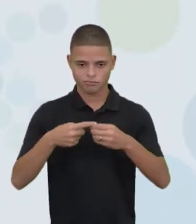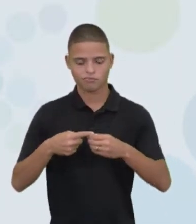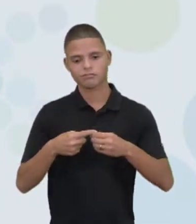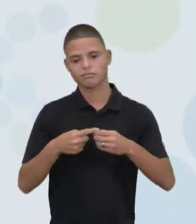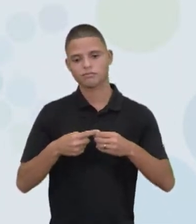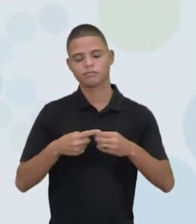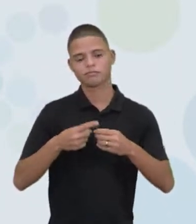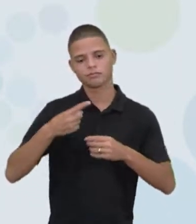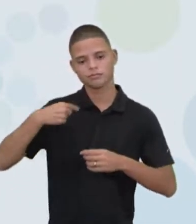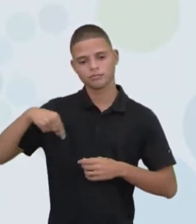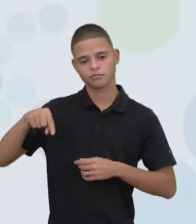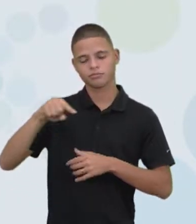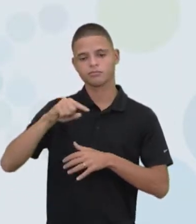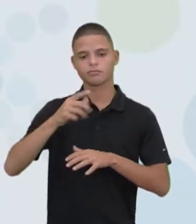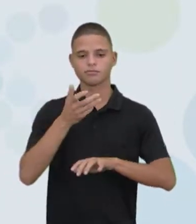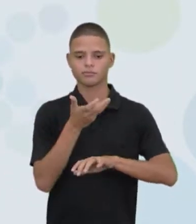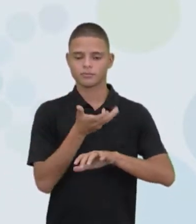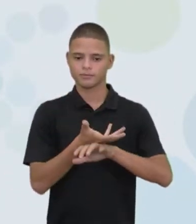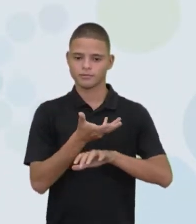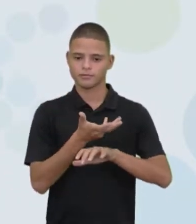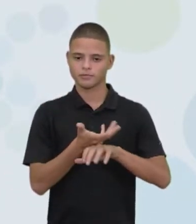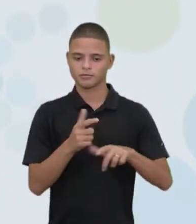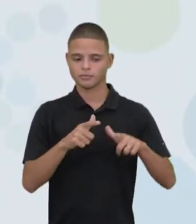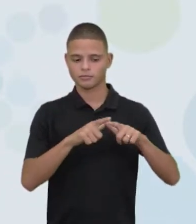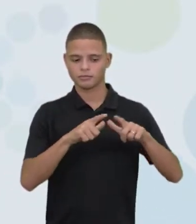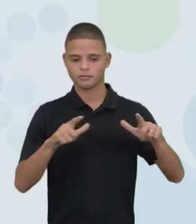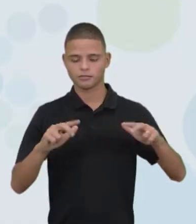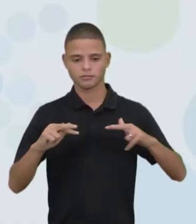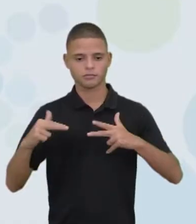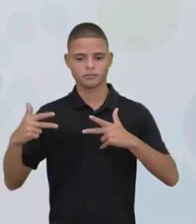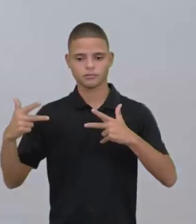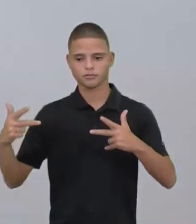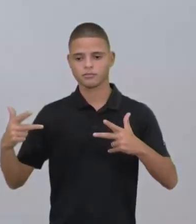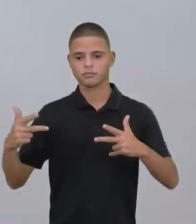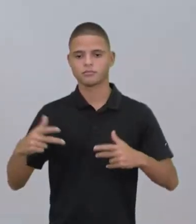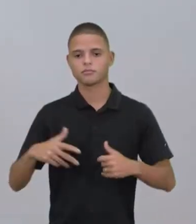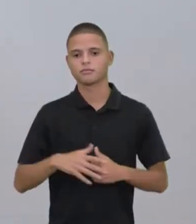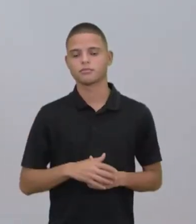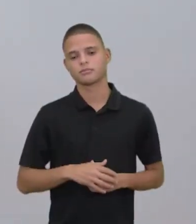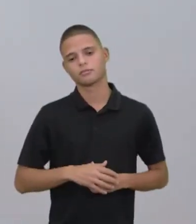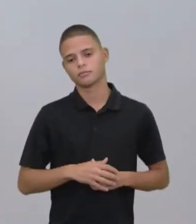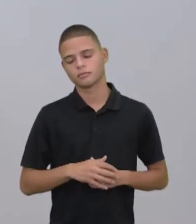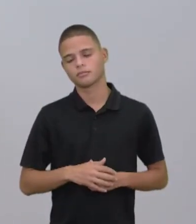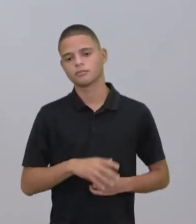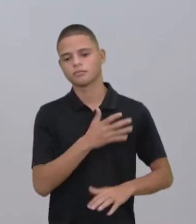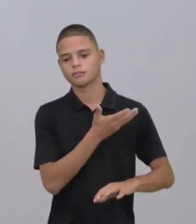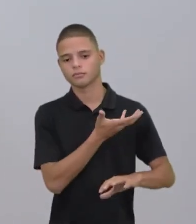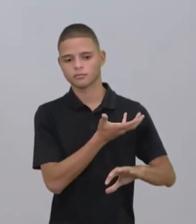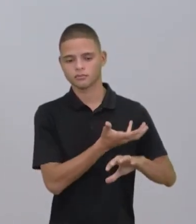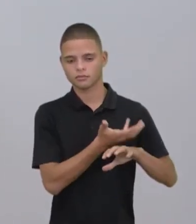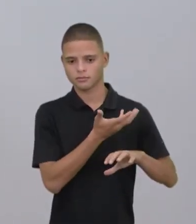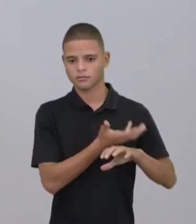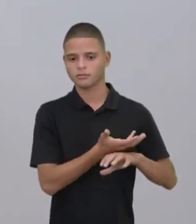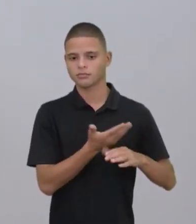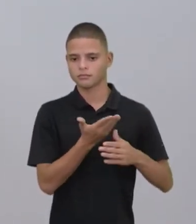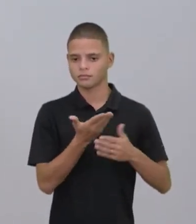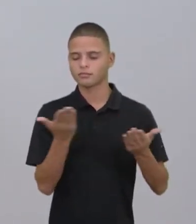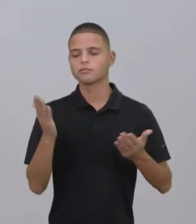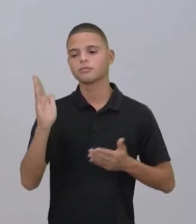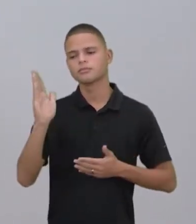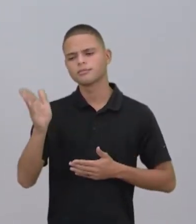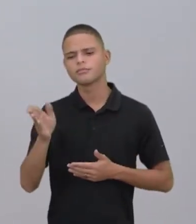E o nosso componente, né? Do solo à célula, que é, então, o nosso componente aí que vocês já